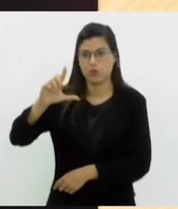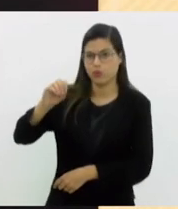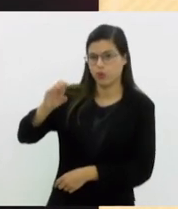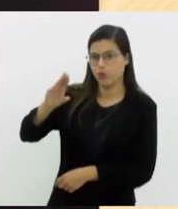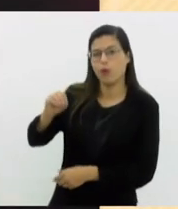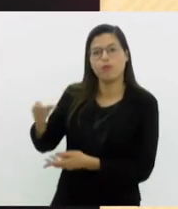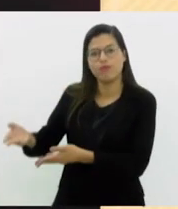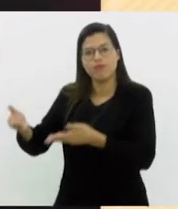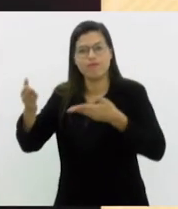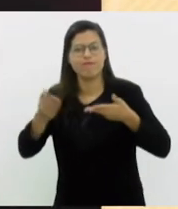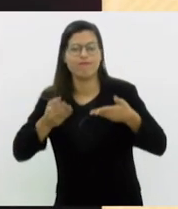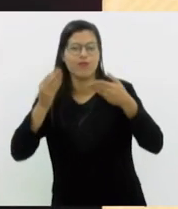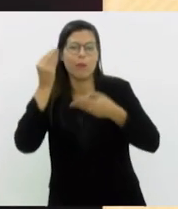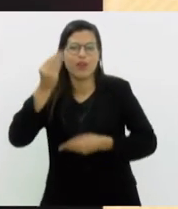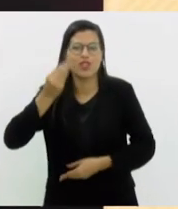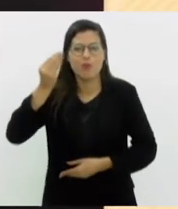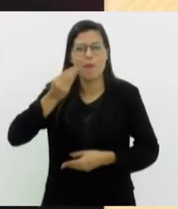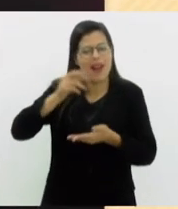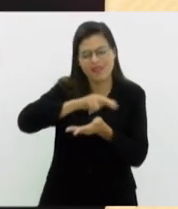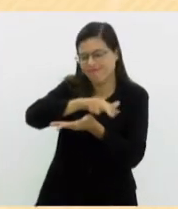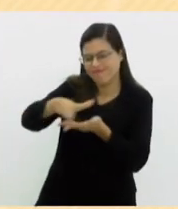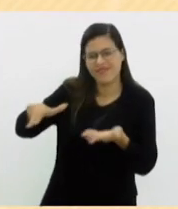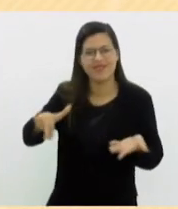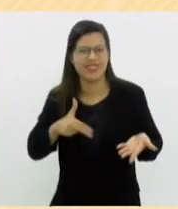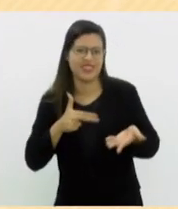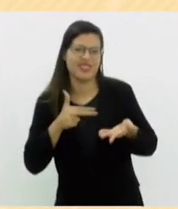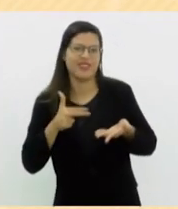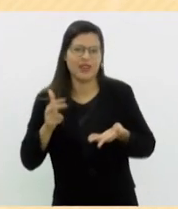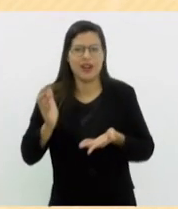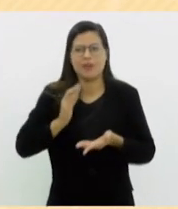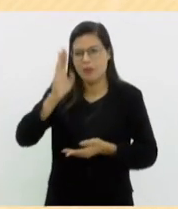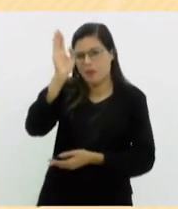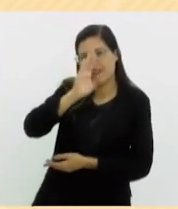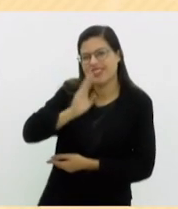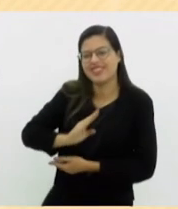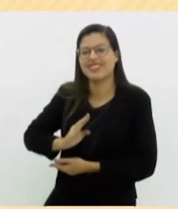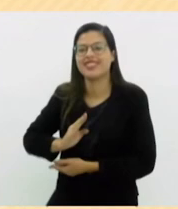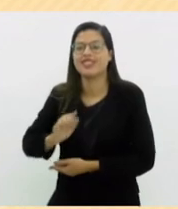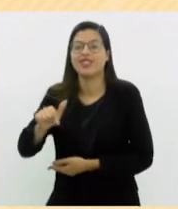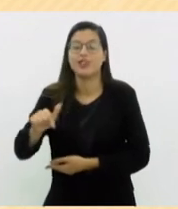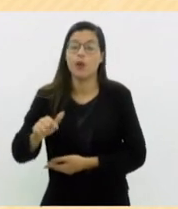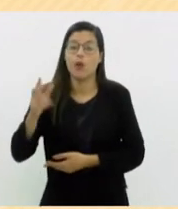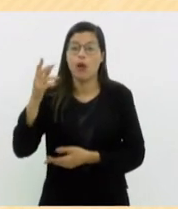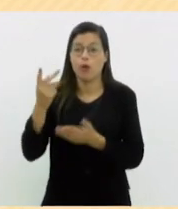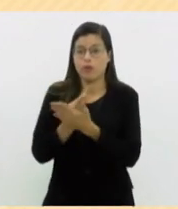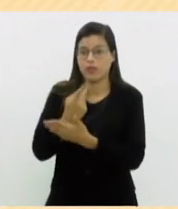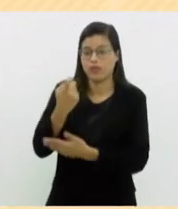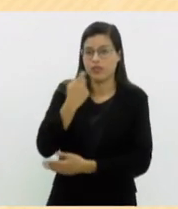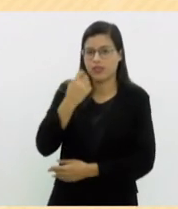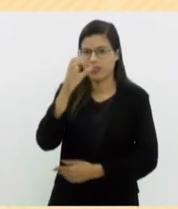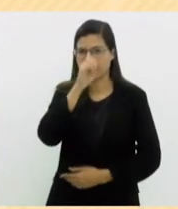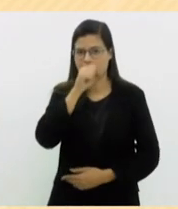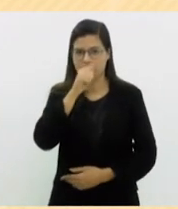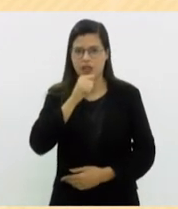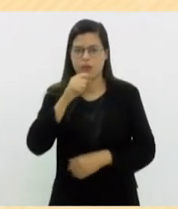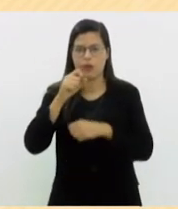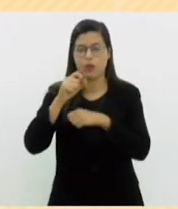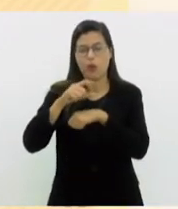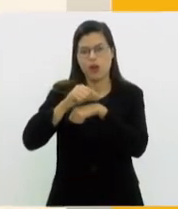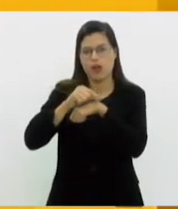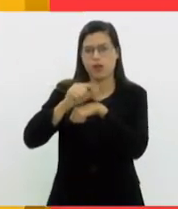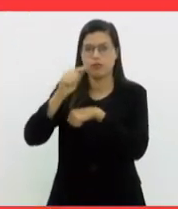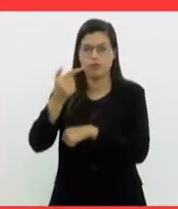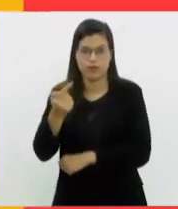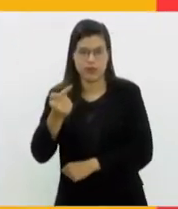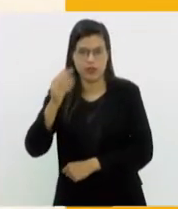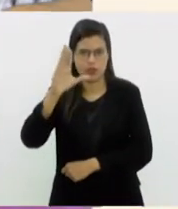diversificada e rica em brasilidade. As apresentações acontecem nesta sexta e sábado, às sete horas da noite.